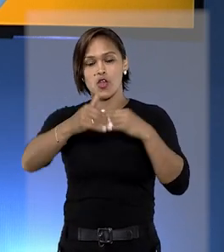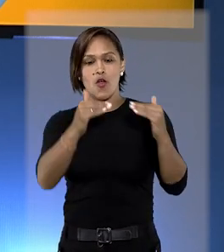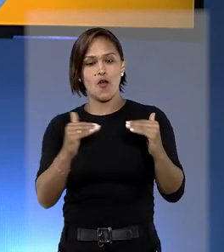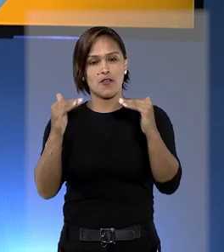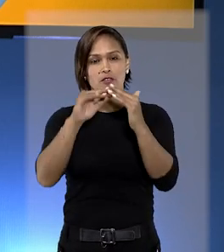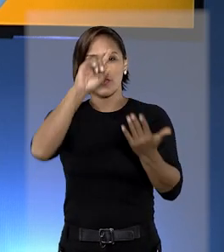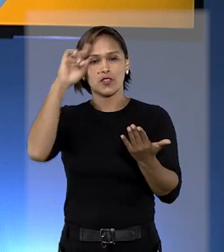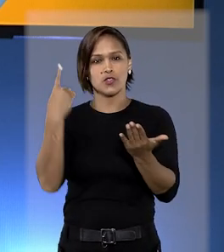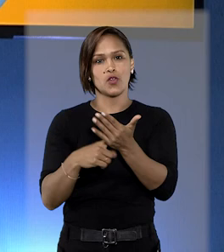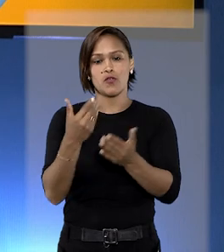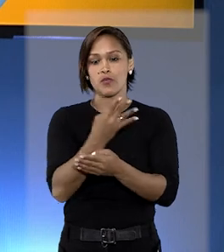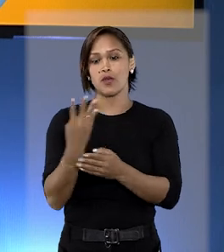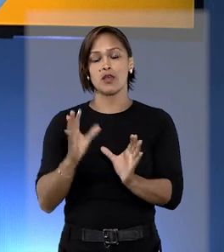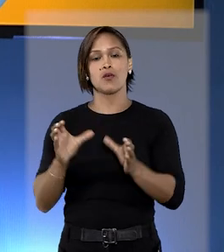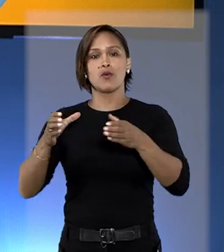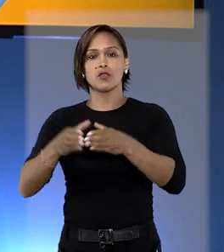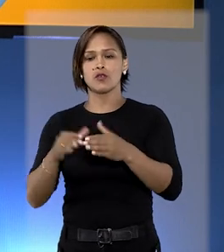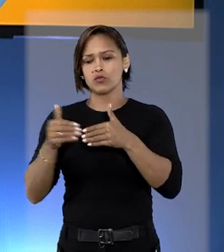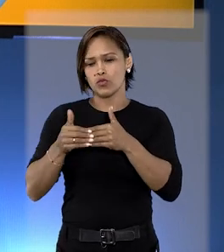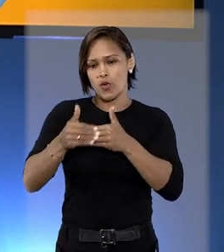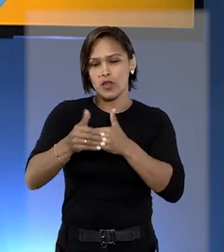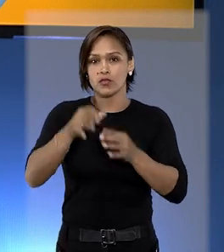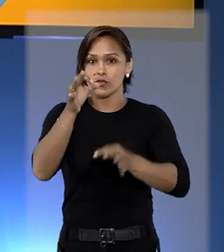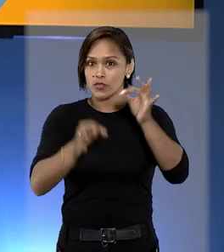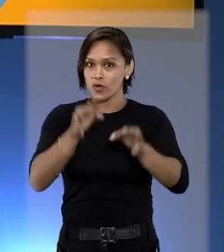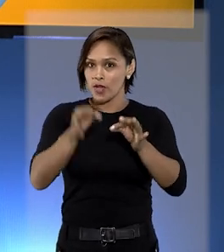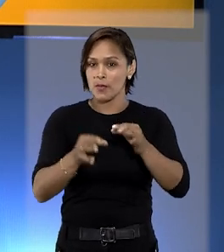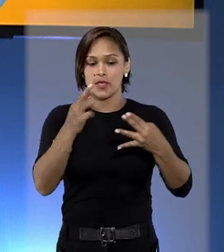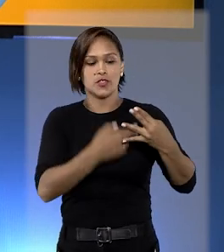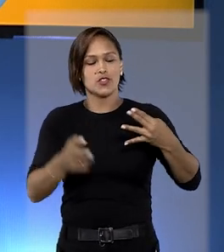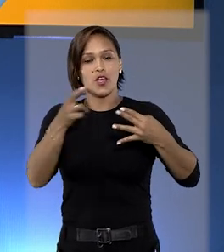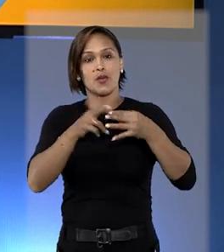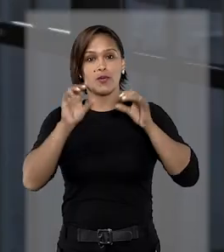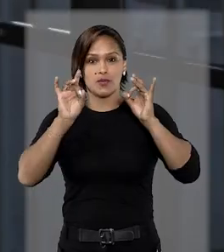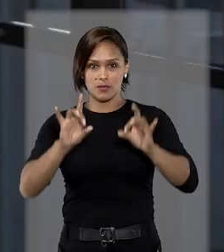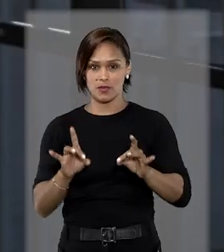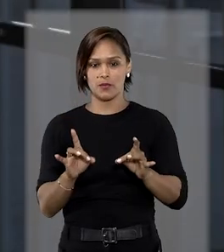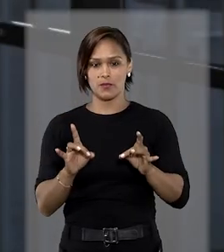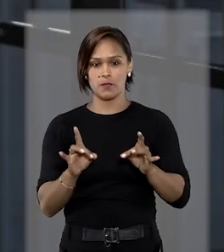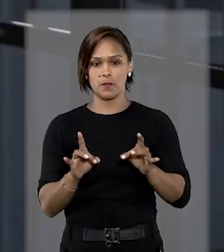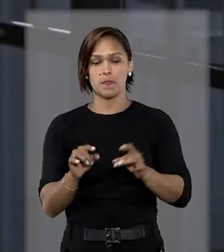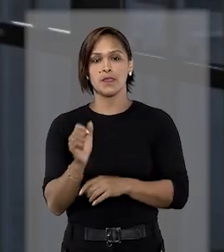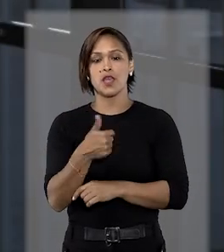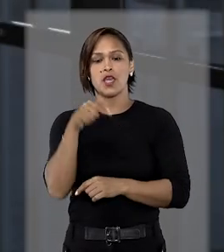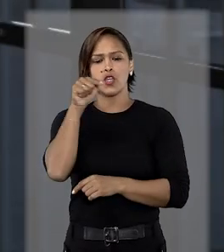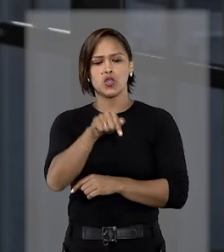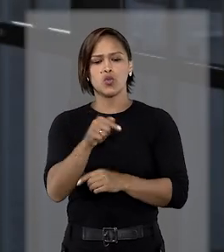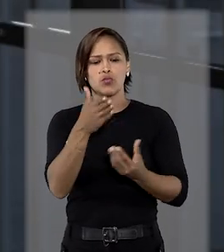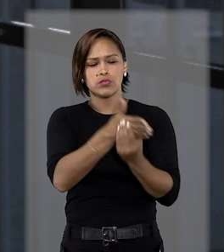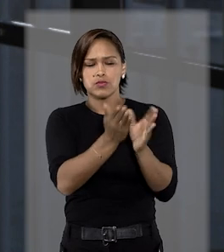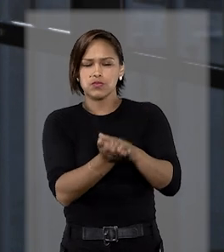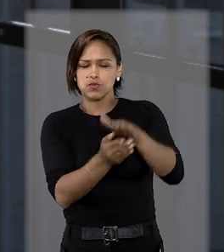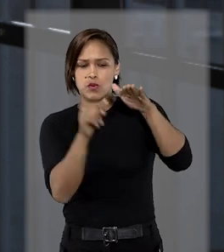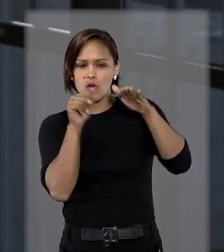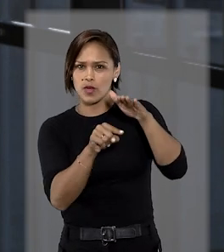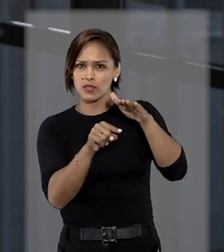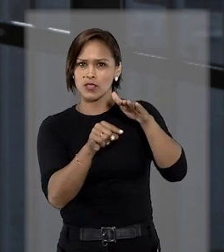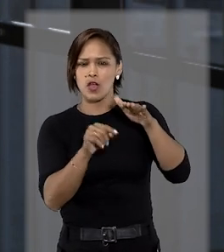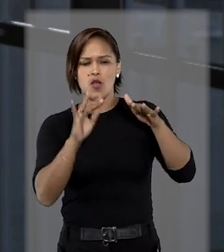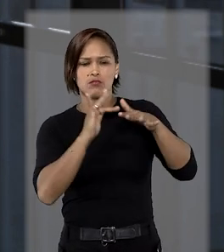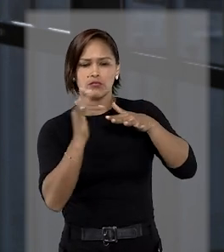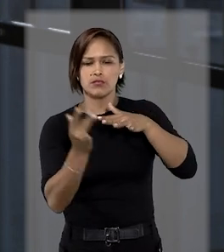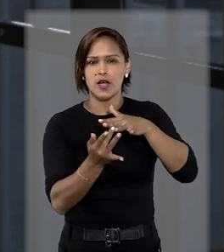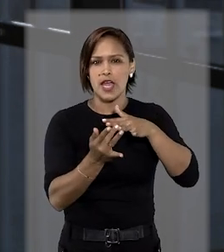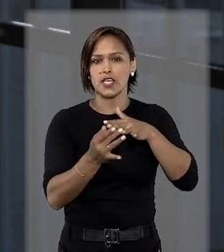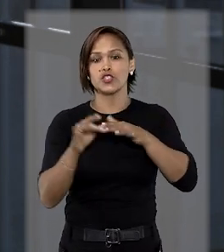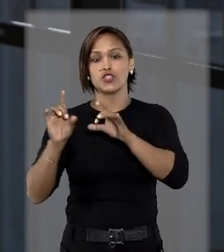reafirmada pela quarta turma durante julgamento de recurso especial. No caso dos autos, uma rede de